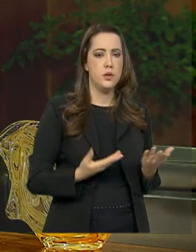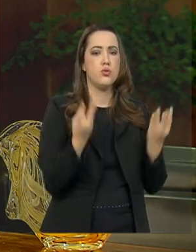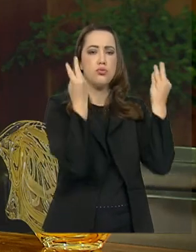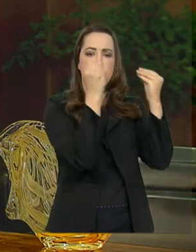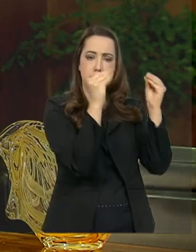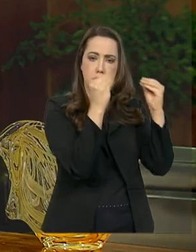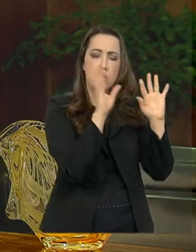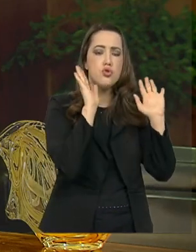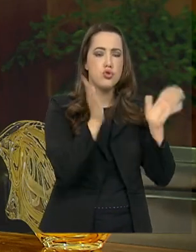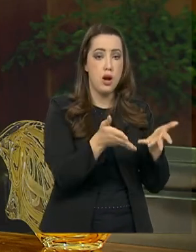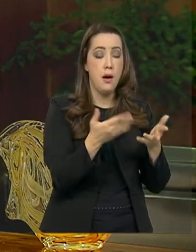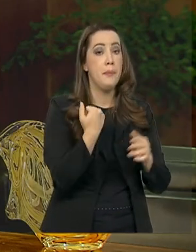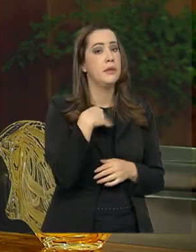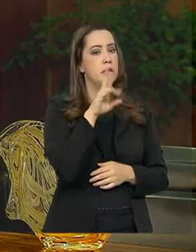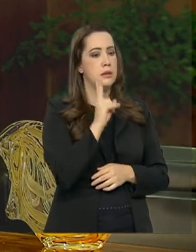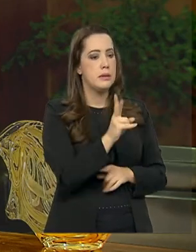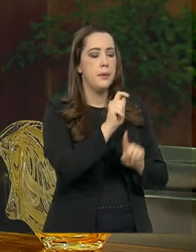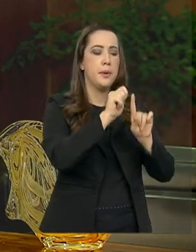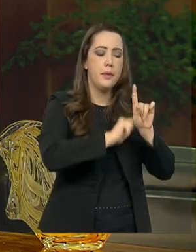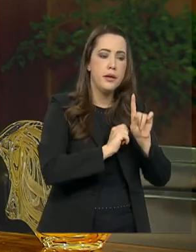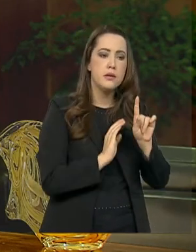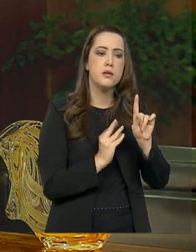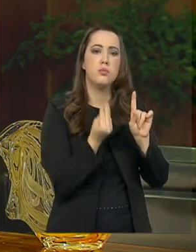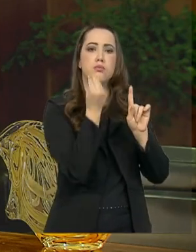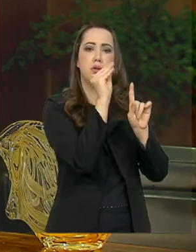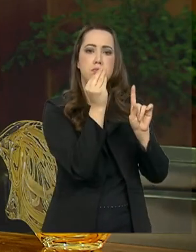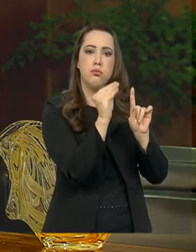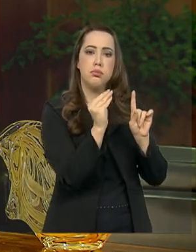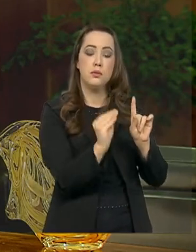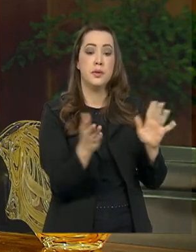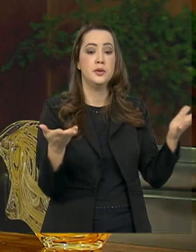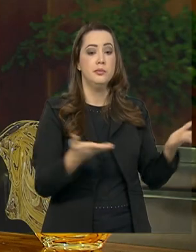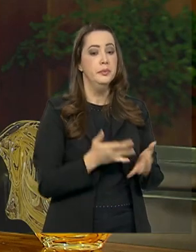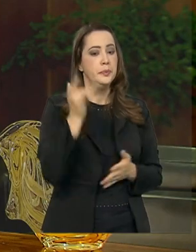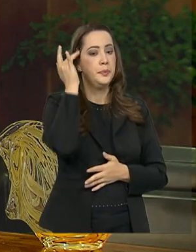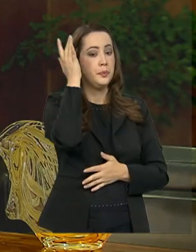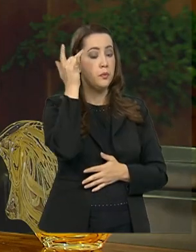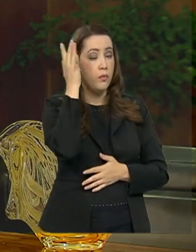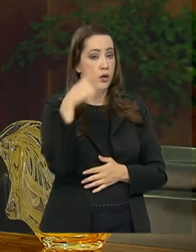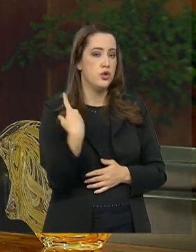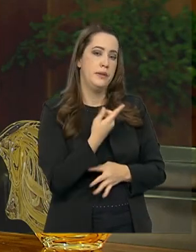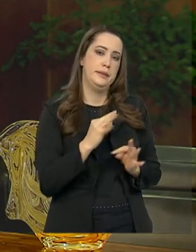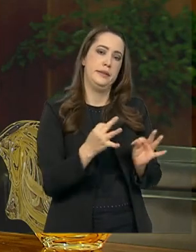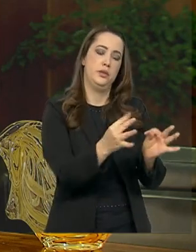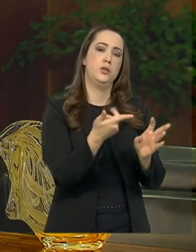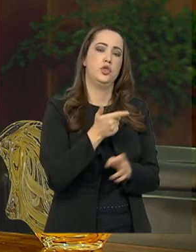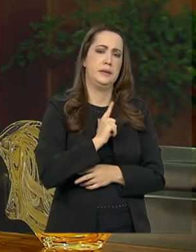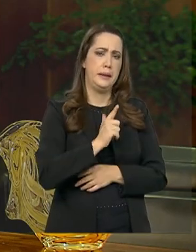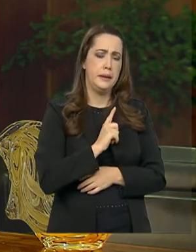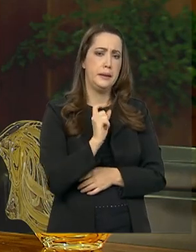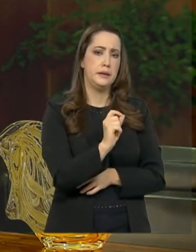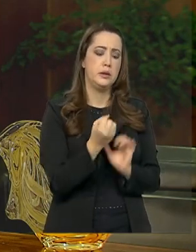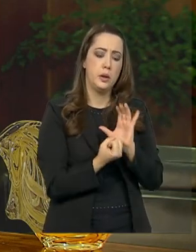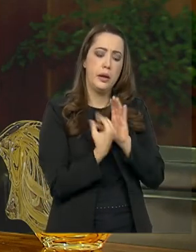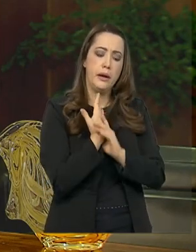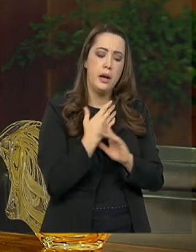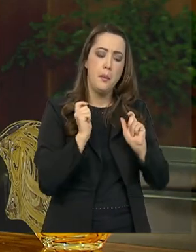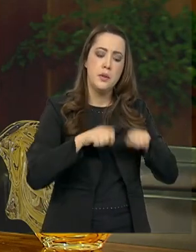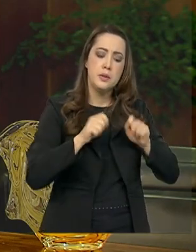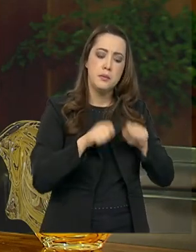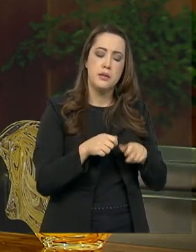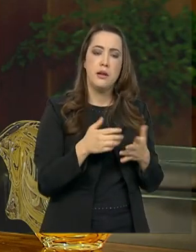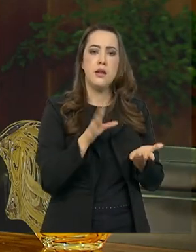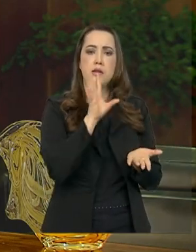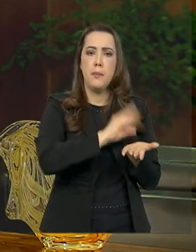mês a mês. Nós temos tido, pela facilidade que hoje a tecnologia nos permite, criar ferramentas,